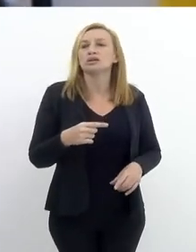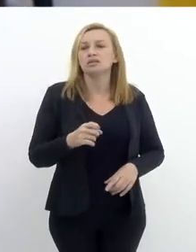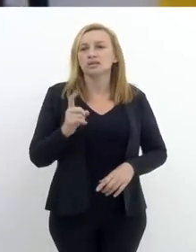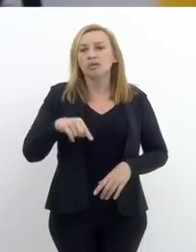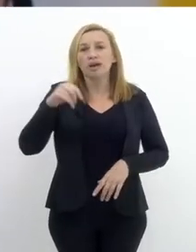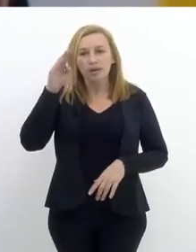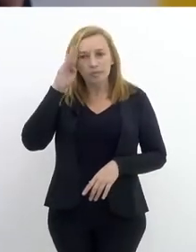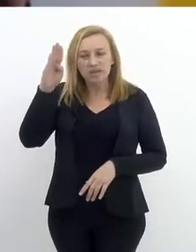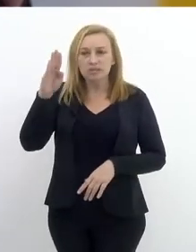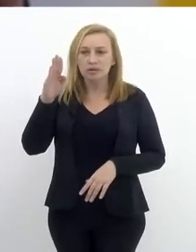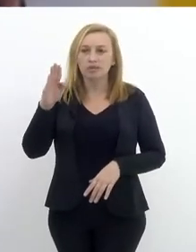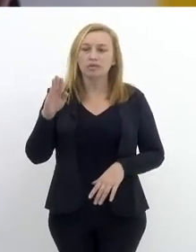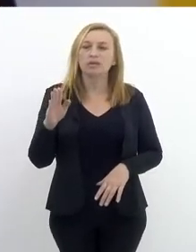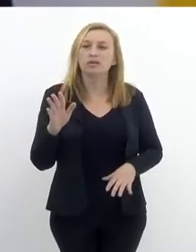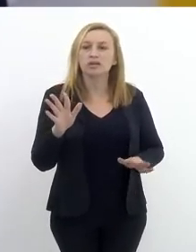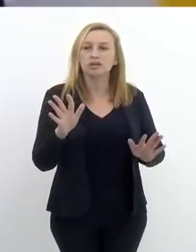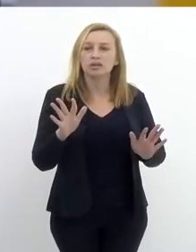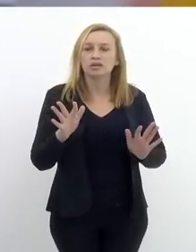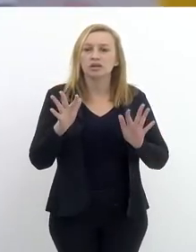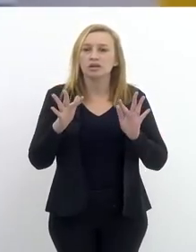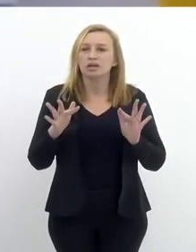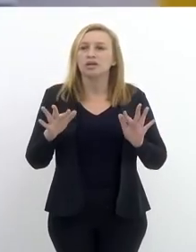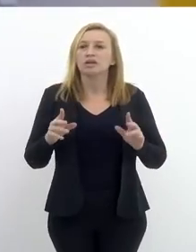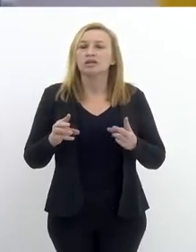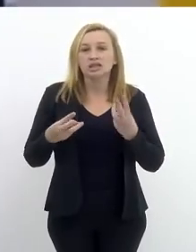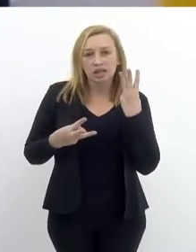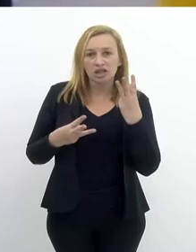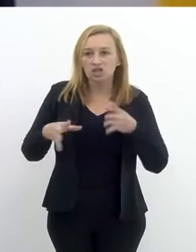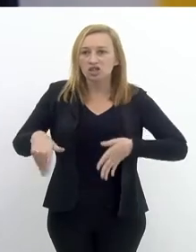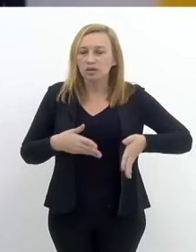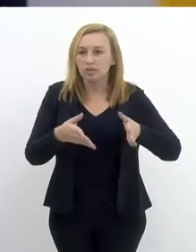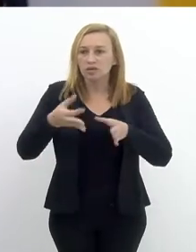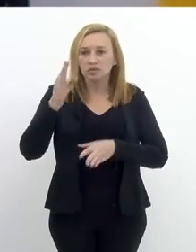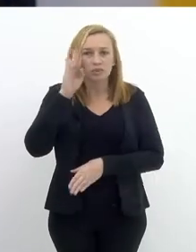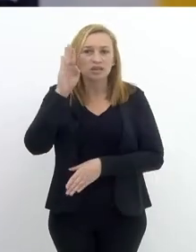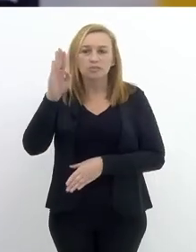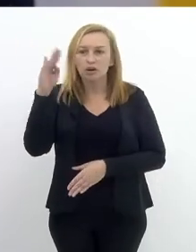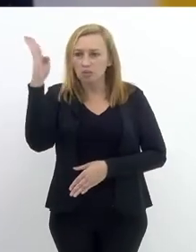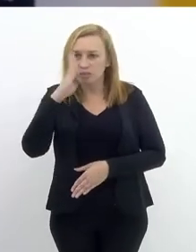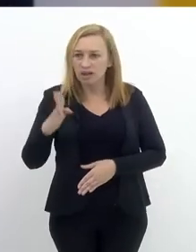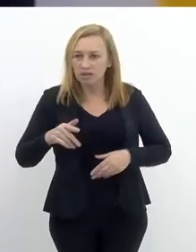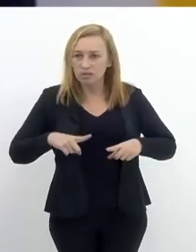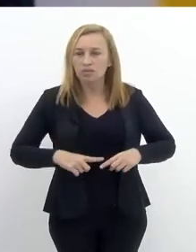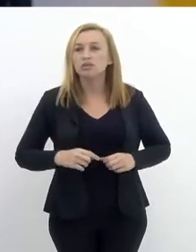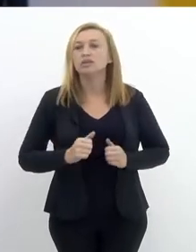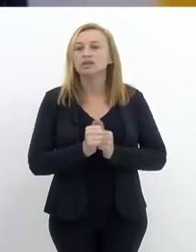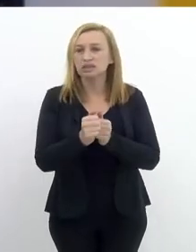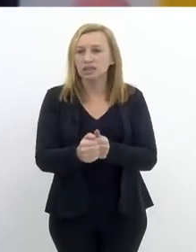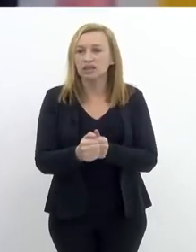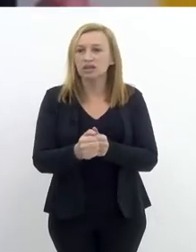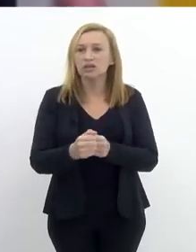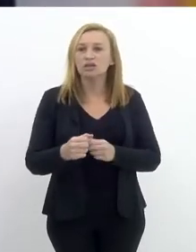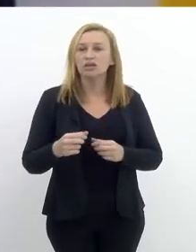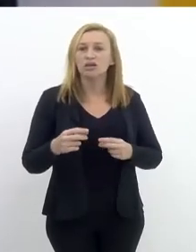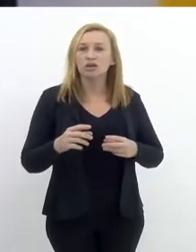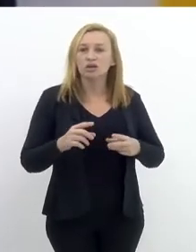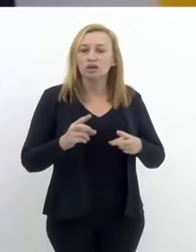é fundamental. Então, digamos que esses três caminhos seriam três caminhos excelentes para o Brasil seguir.